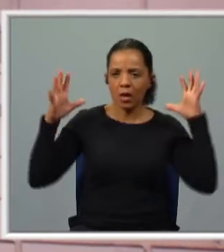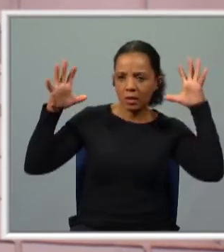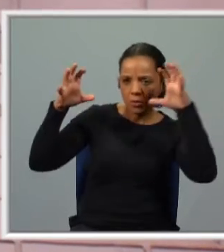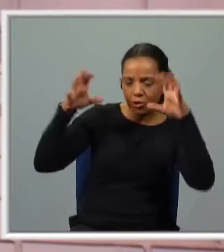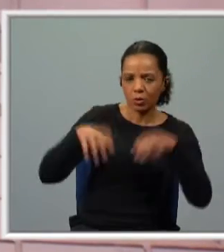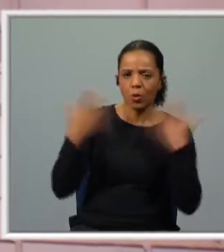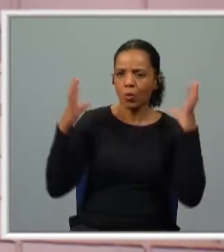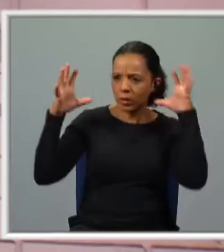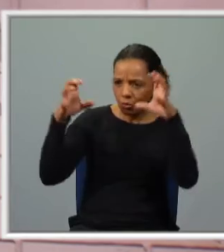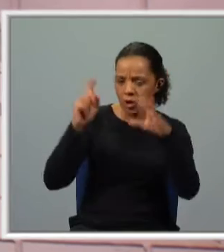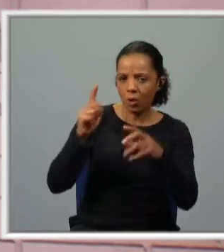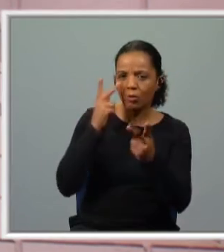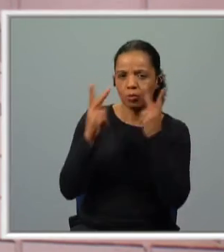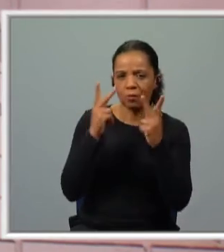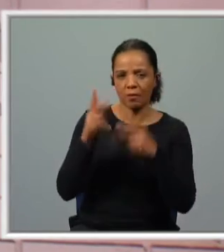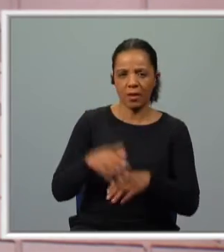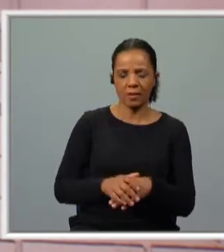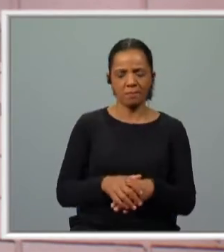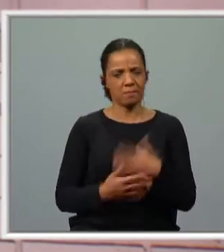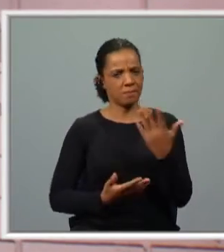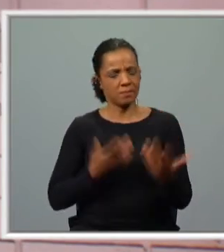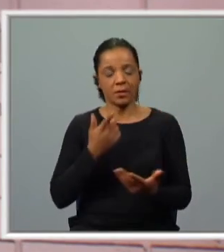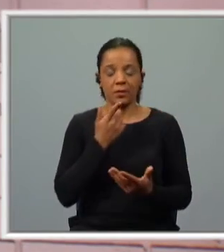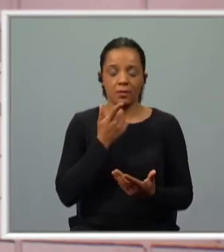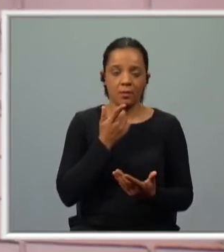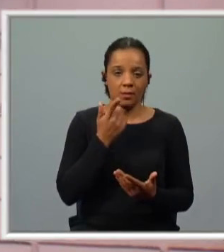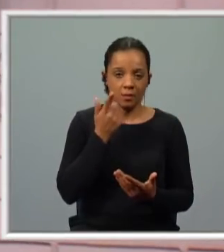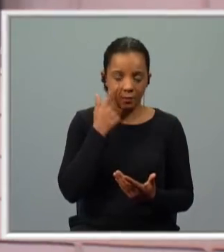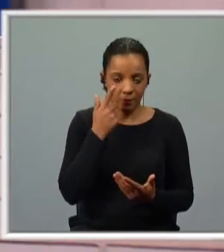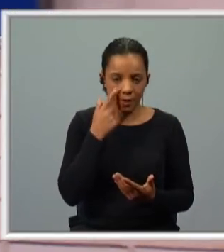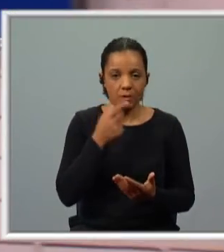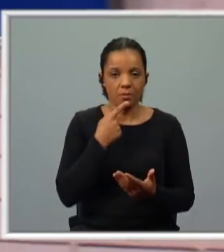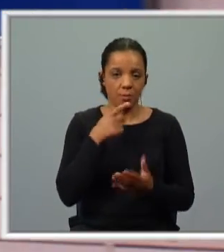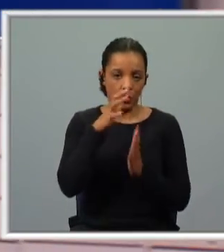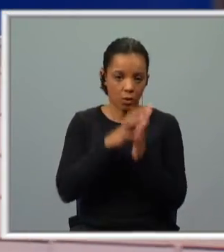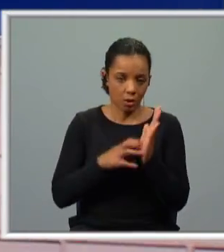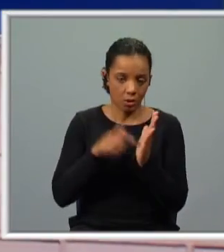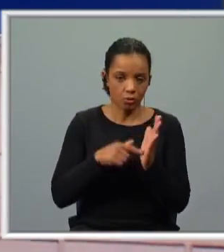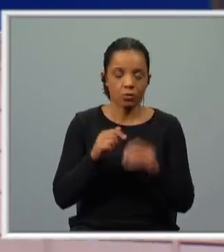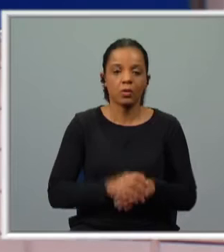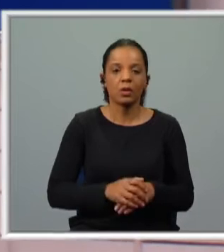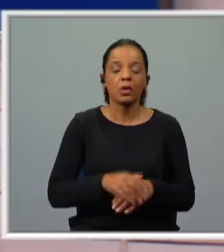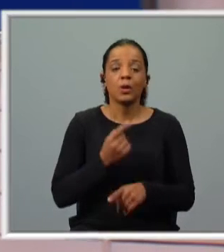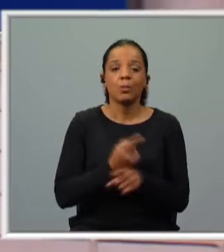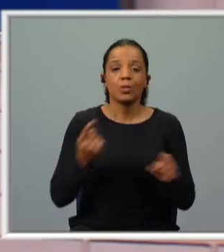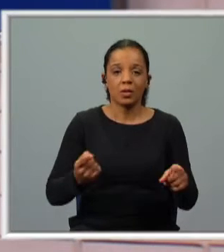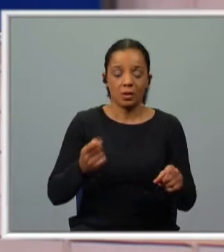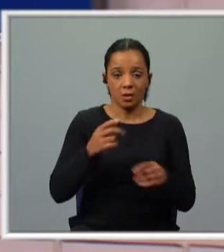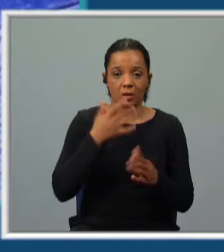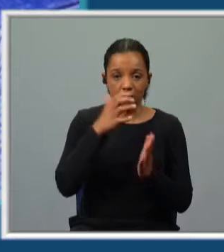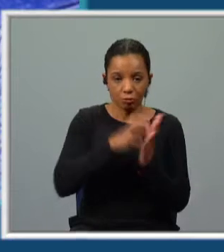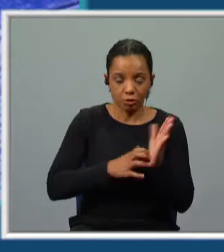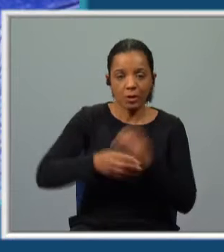que os olhos veem? Vamos ver isso e vamos perceber isso com esta obra, que mistura a história com a ficção.